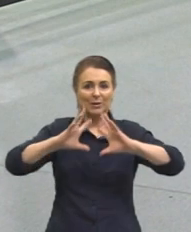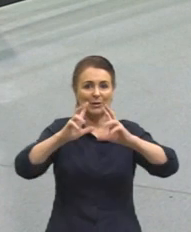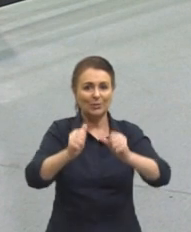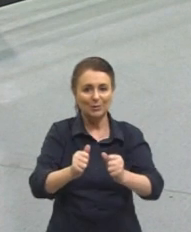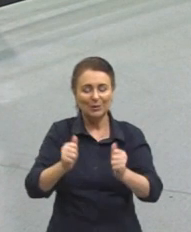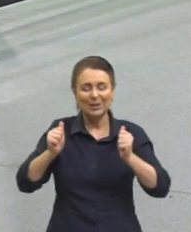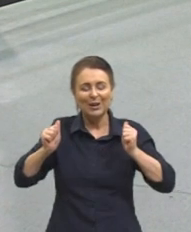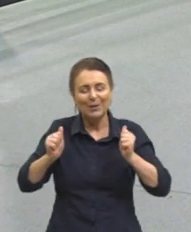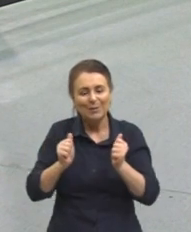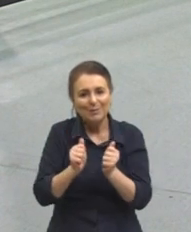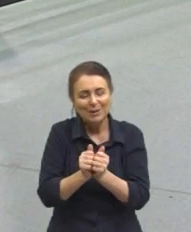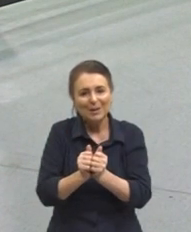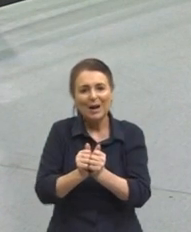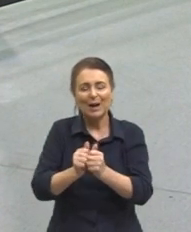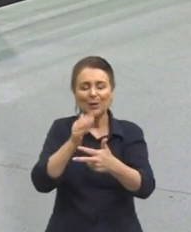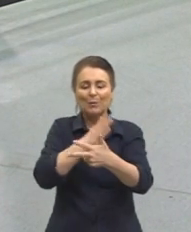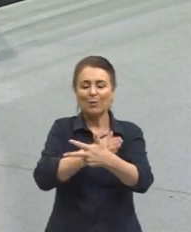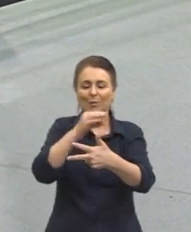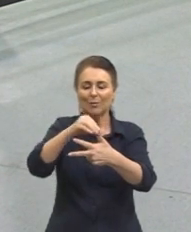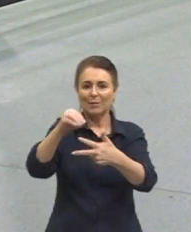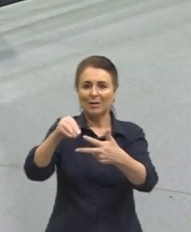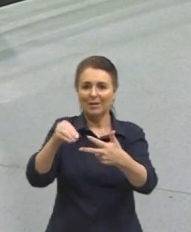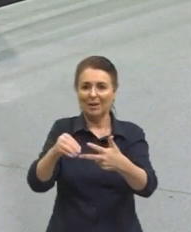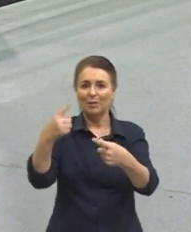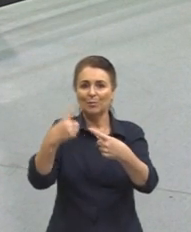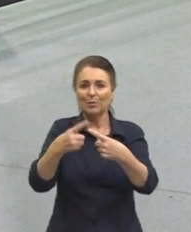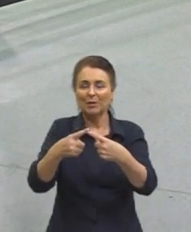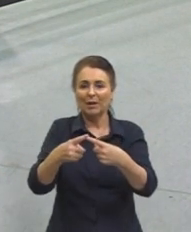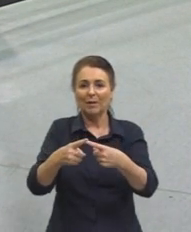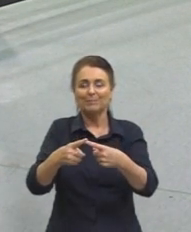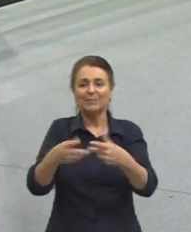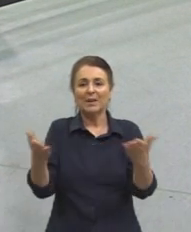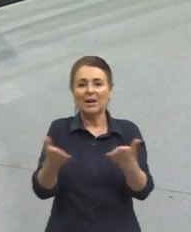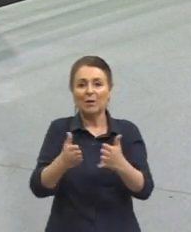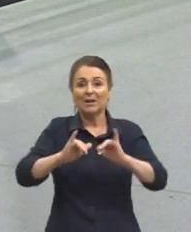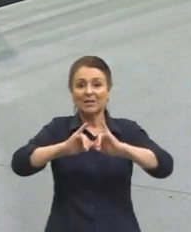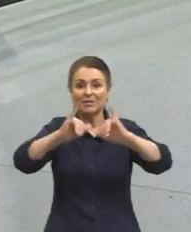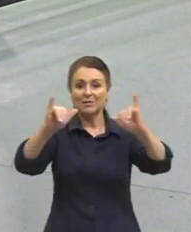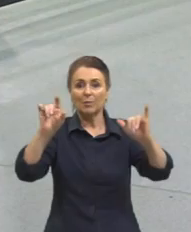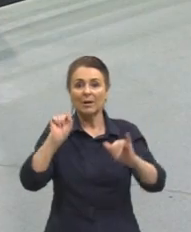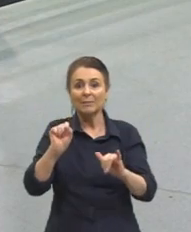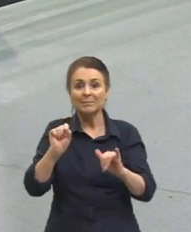acompanharam o pré-Enem, porque, afinal de contas, para a gente encerrar, que a gente tem para dizer para eles?